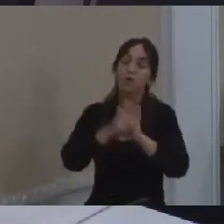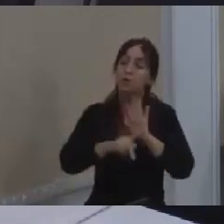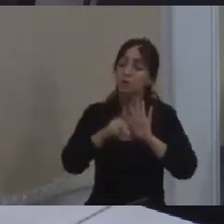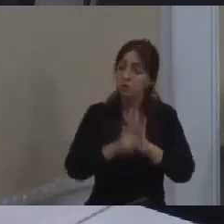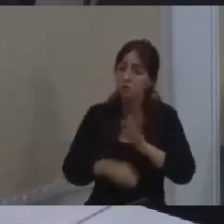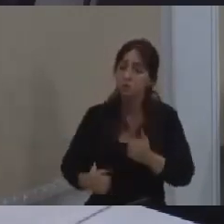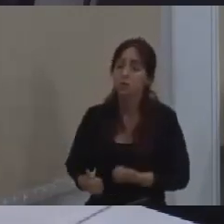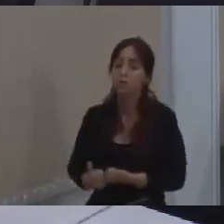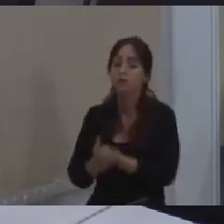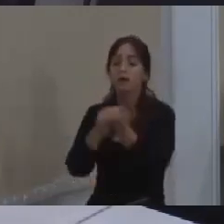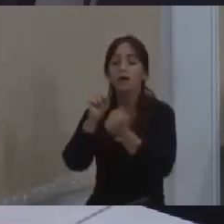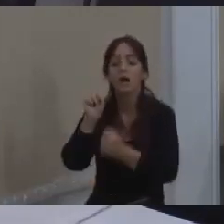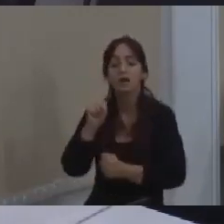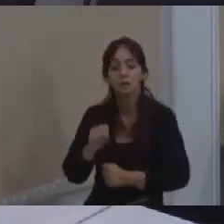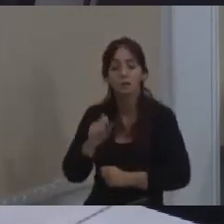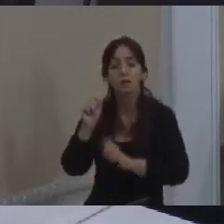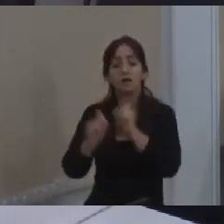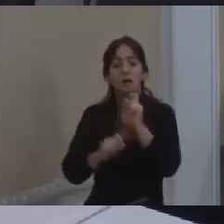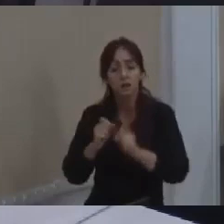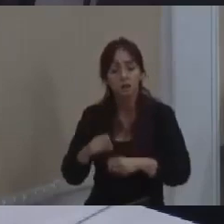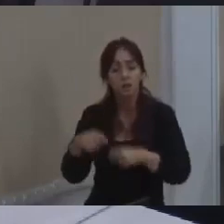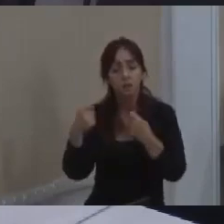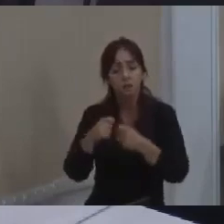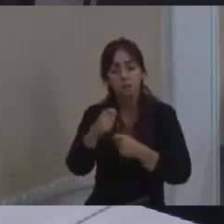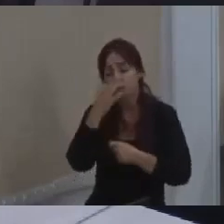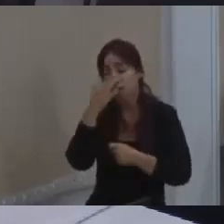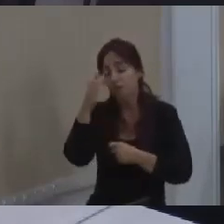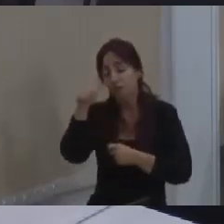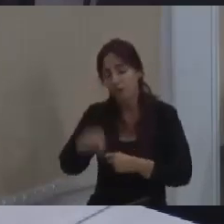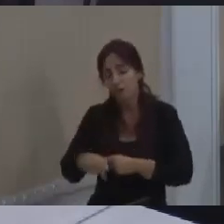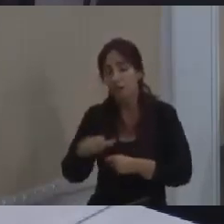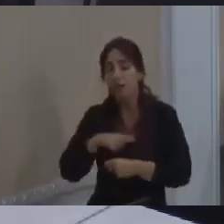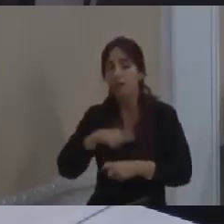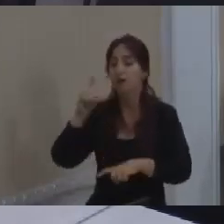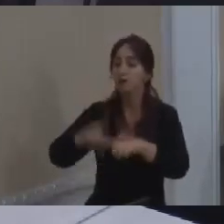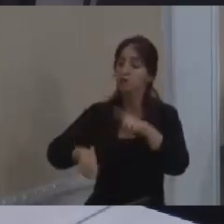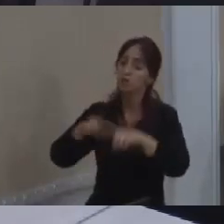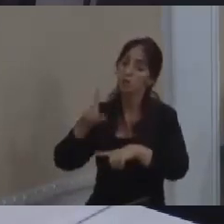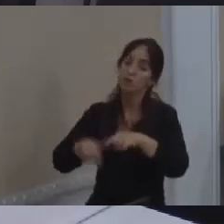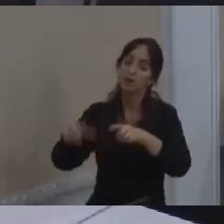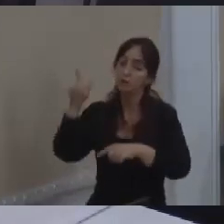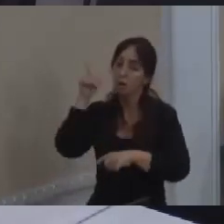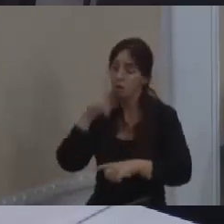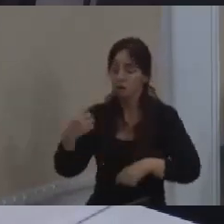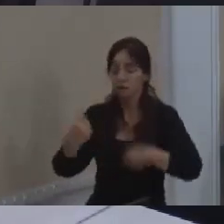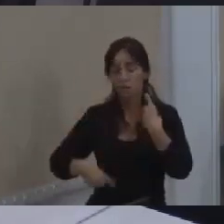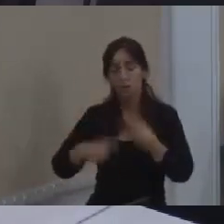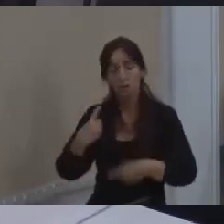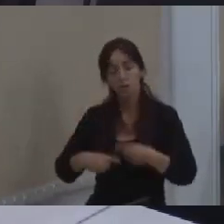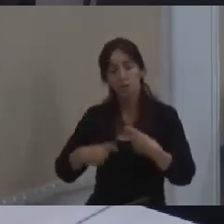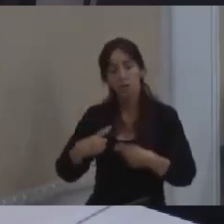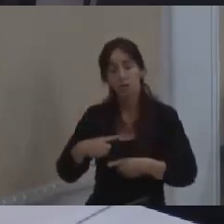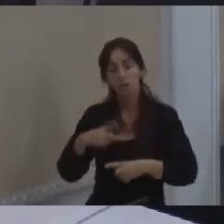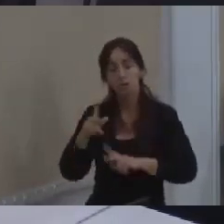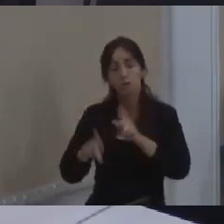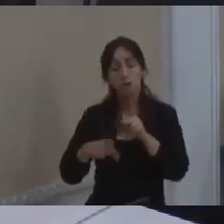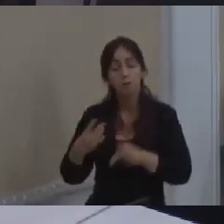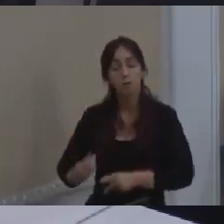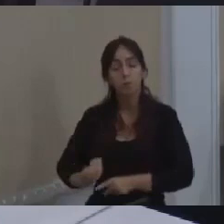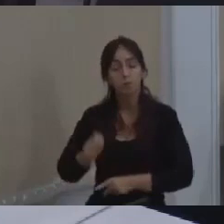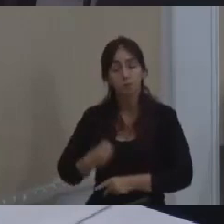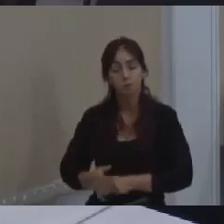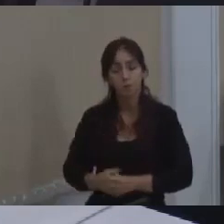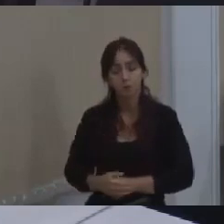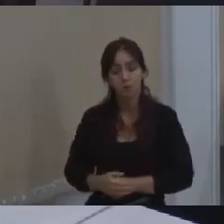esses projetos e aí sim quem está na linha de frente lá ter instrumentos para conseguir fazer a política pública funcionar esse é o